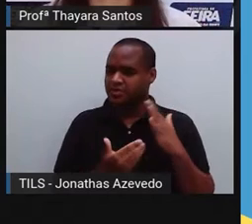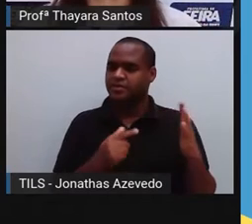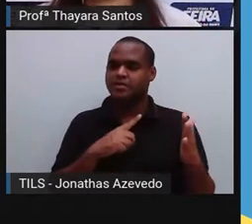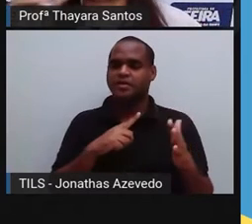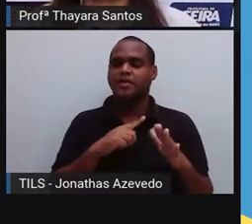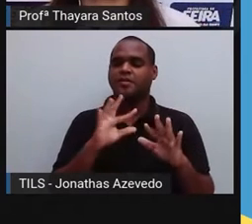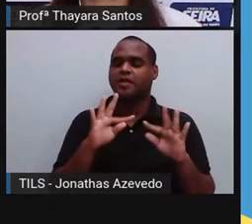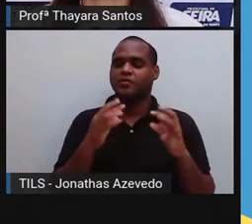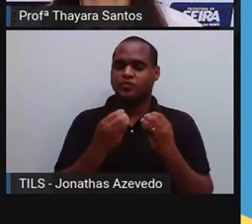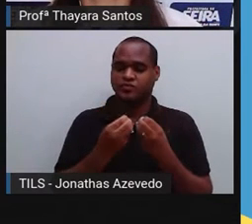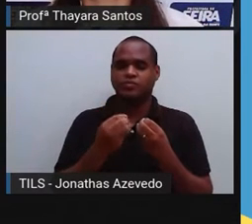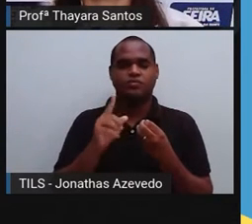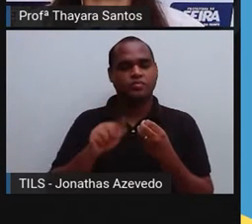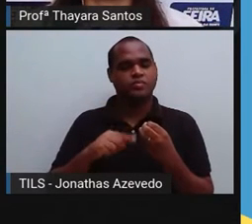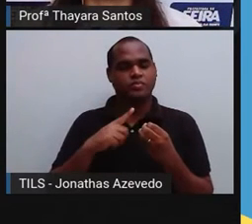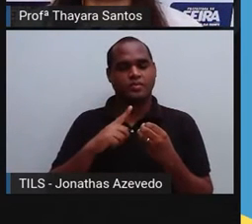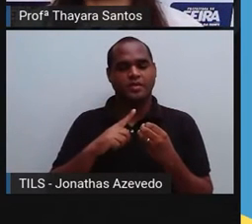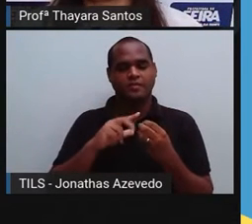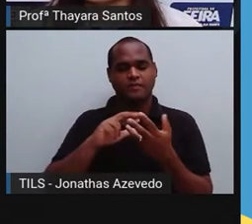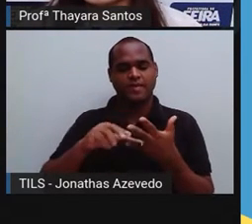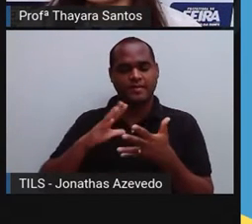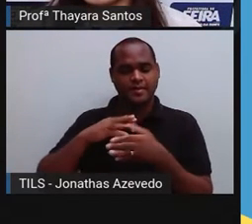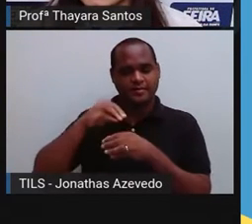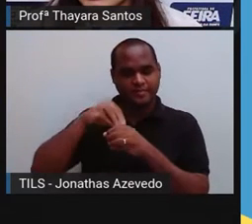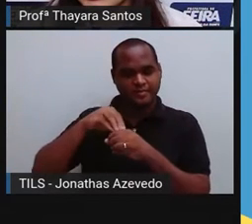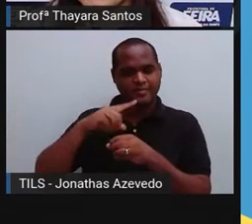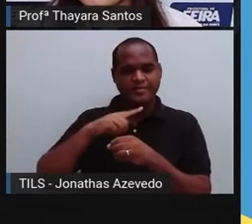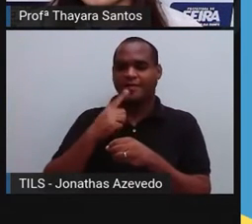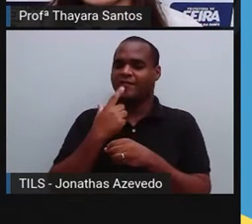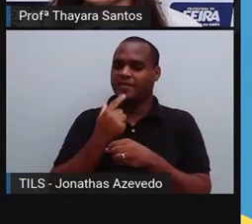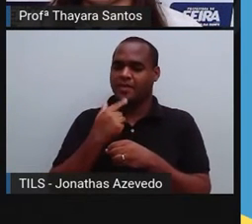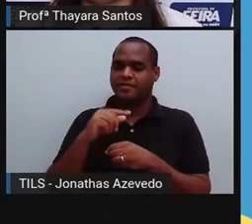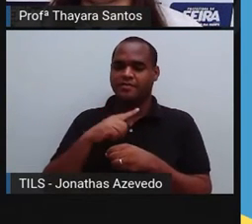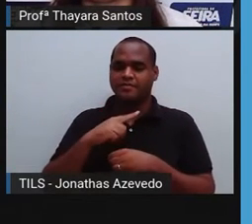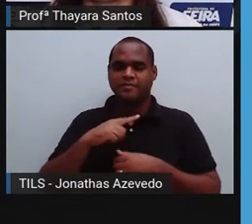no geral, ele só circula dentro desses vasos sanguíneos.